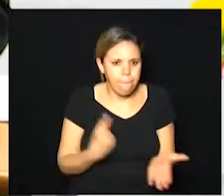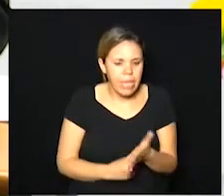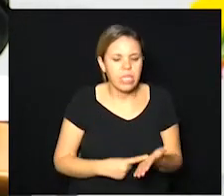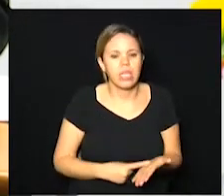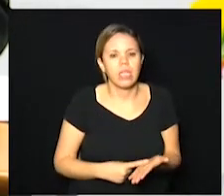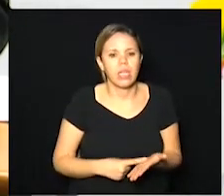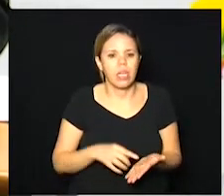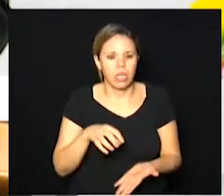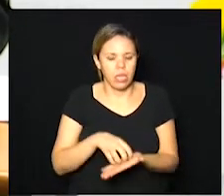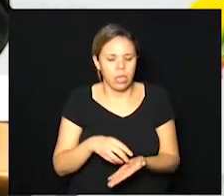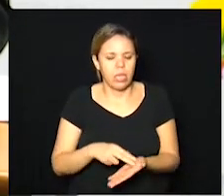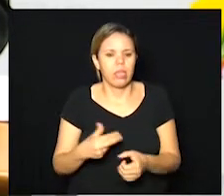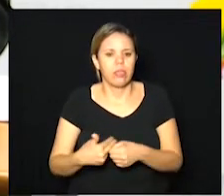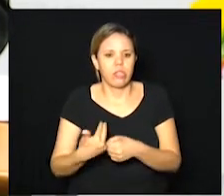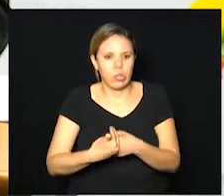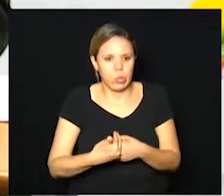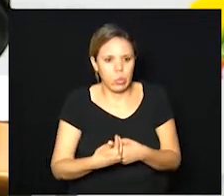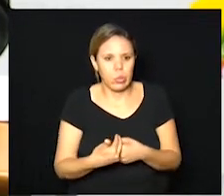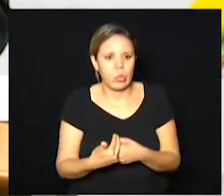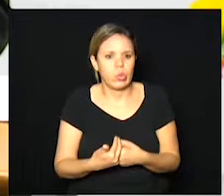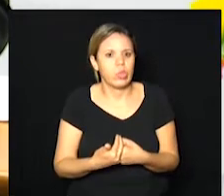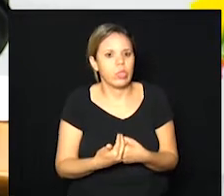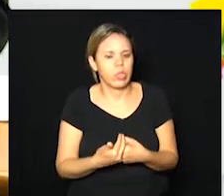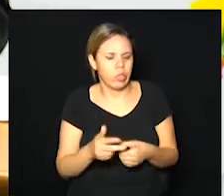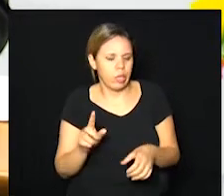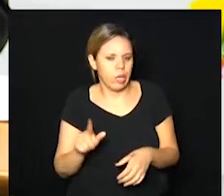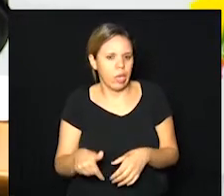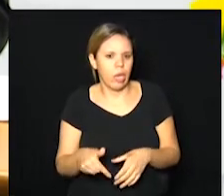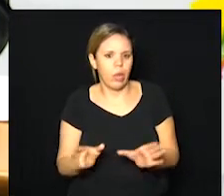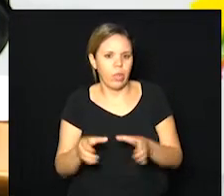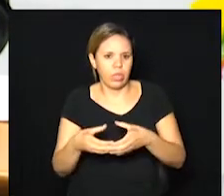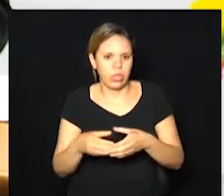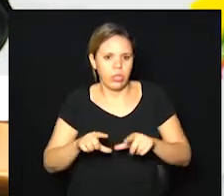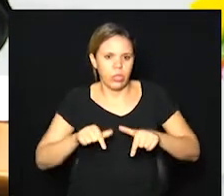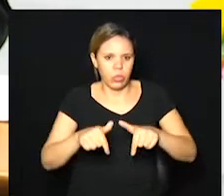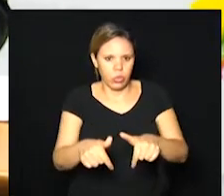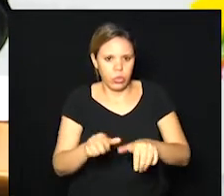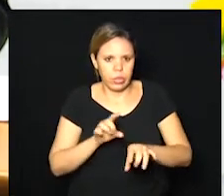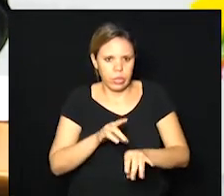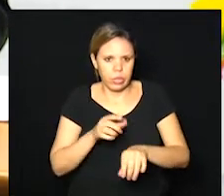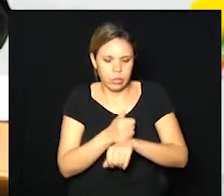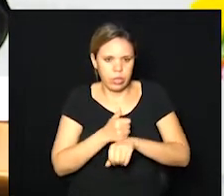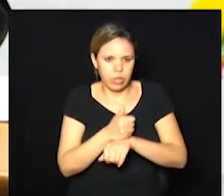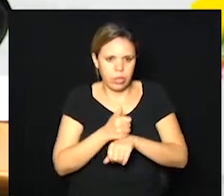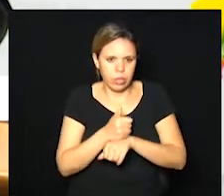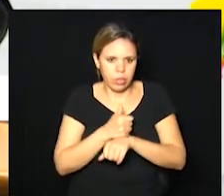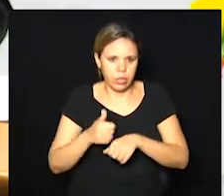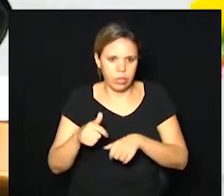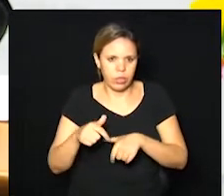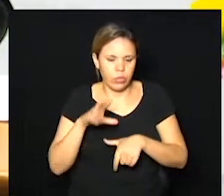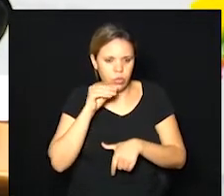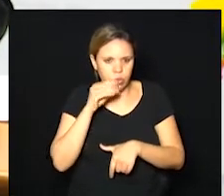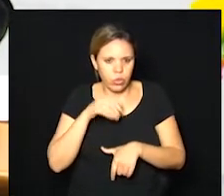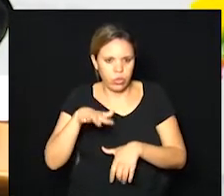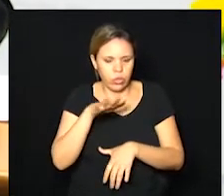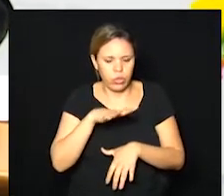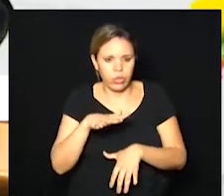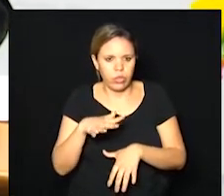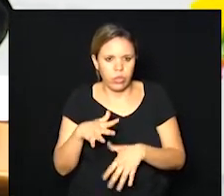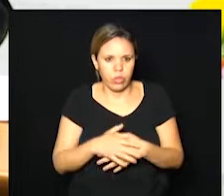coletiva da Unicamp. É uma ação do Comitê Técnico, assessor de Campinas, para análise de cenários